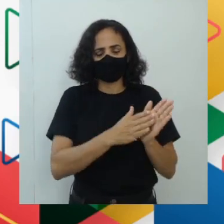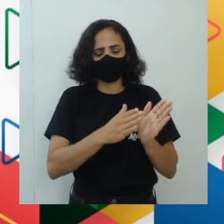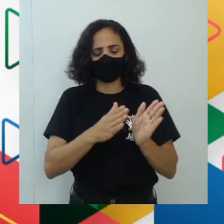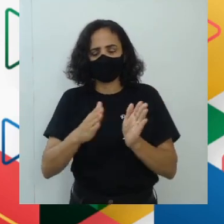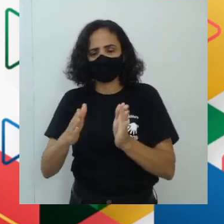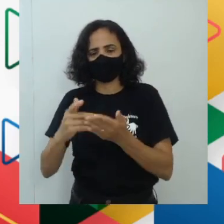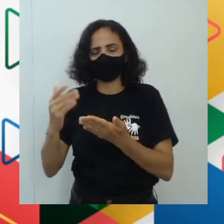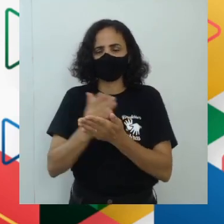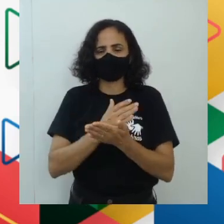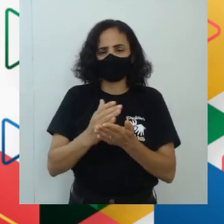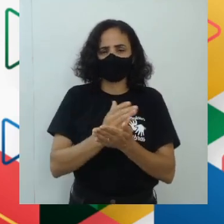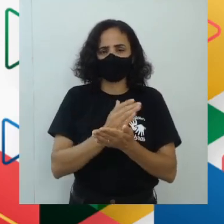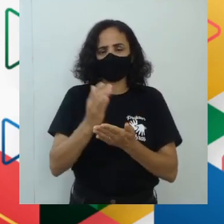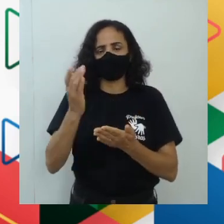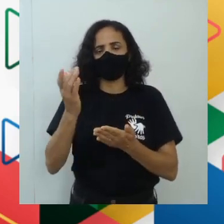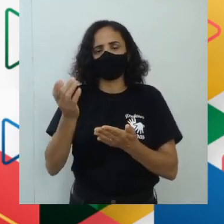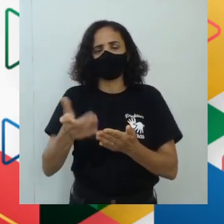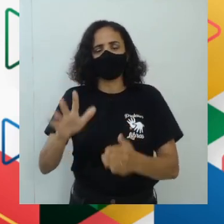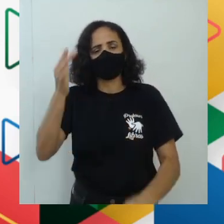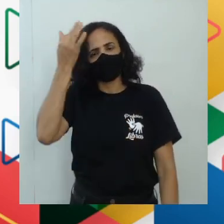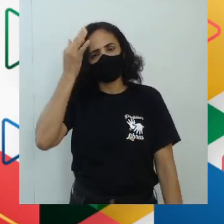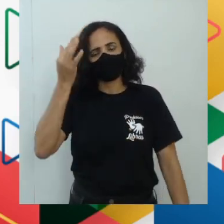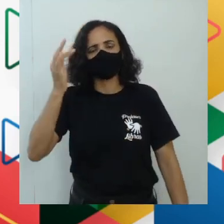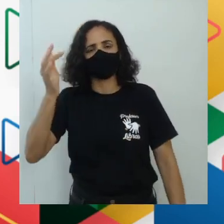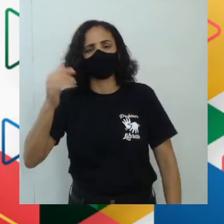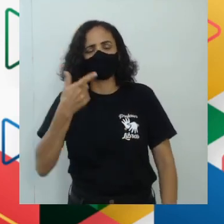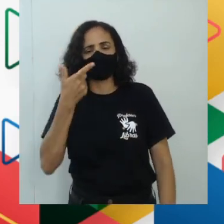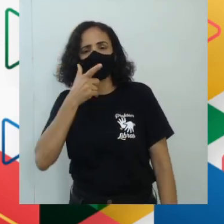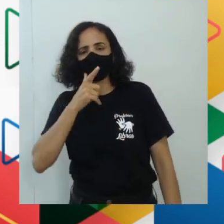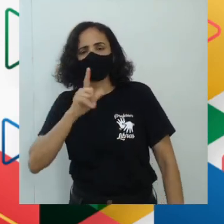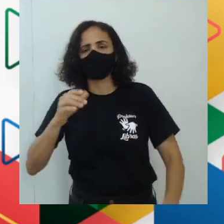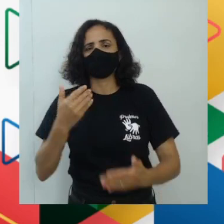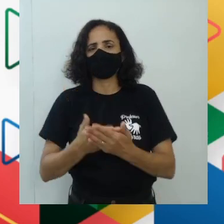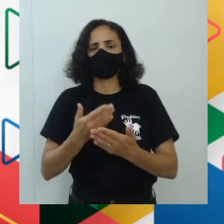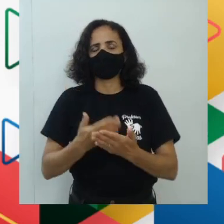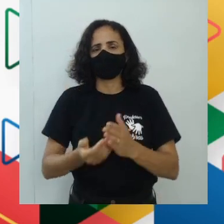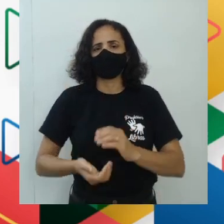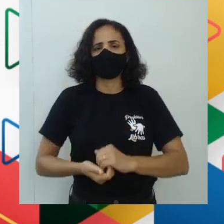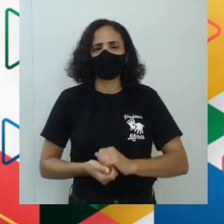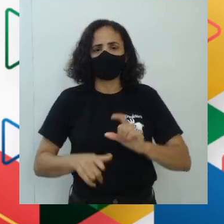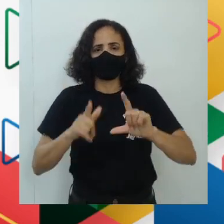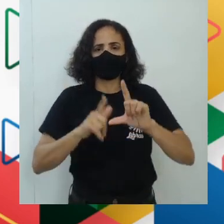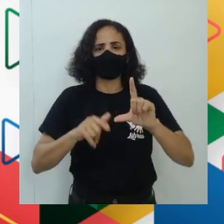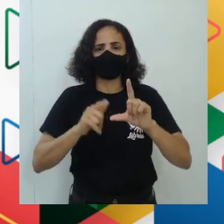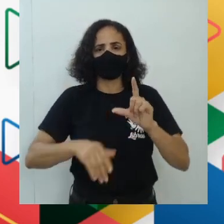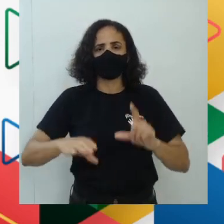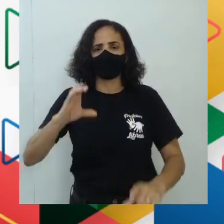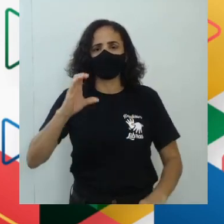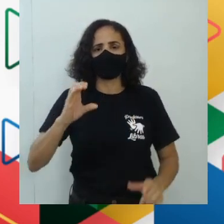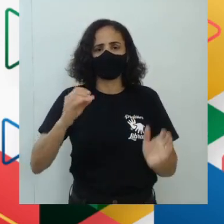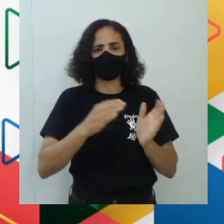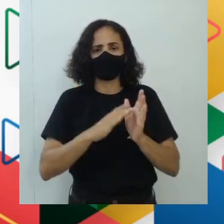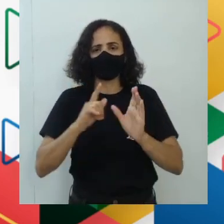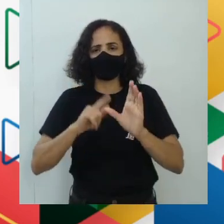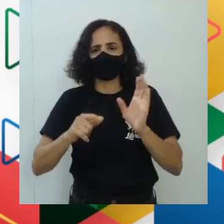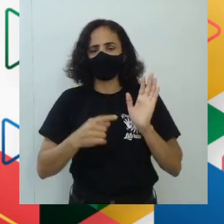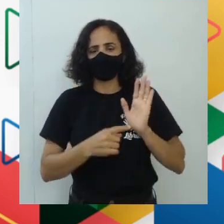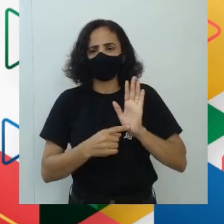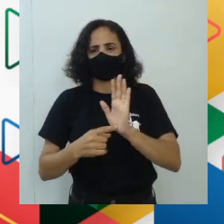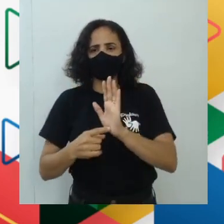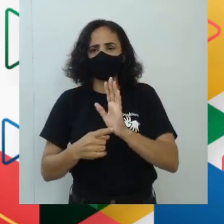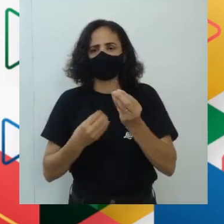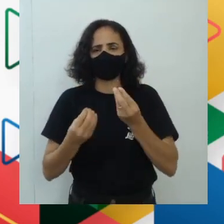Sócrates, Platão, e assim por diante. Ok? Letra C. As explicações fornecidas pelos mitos são